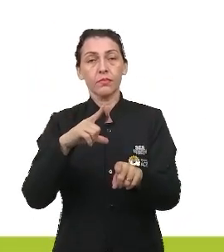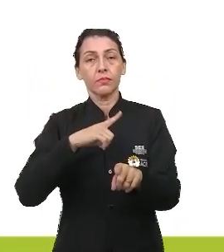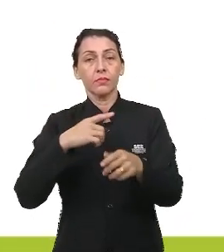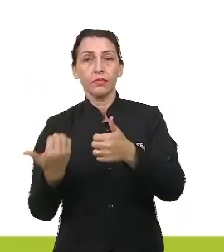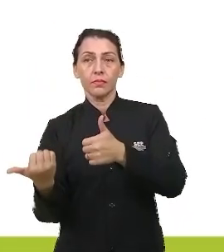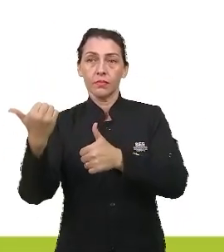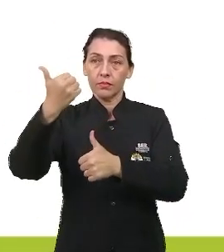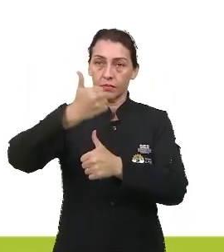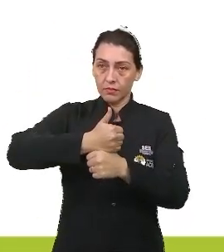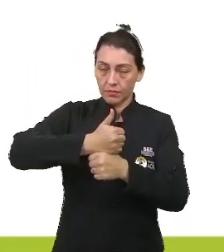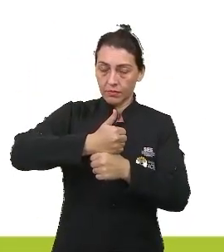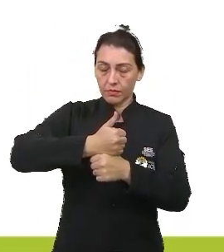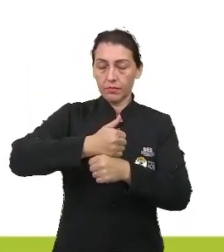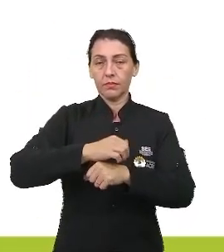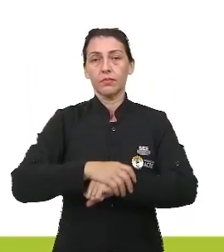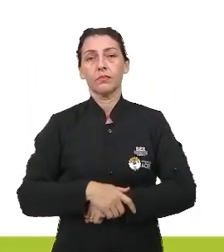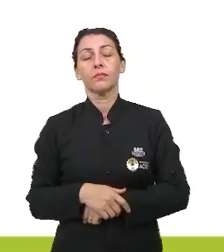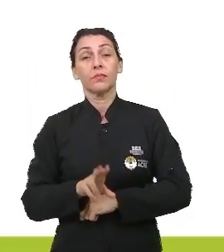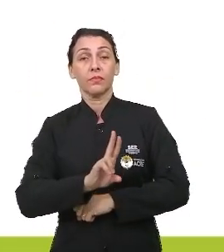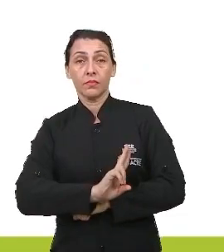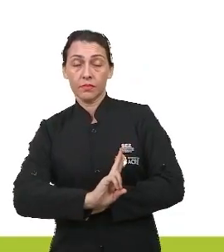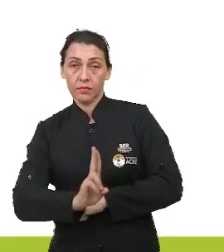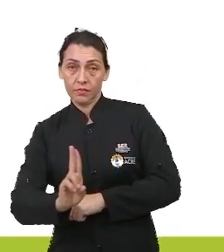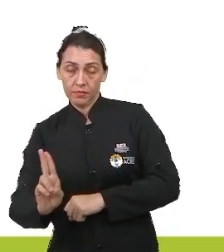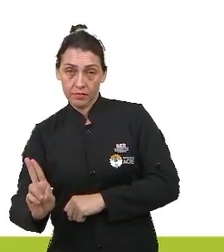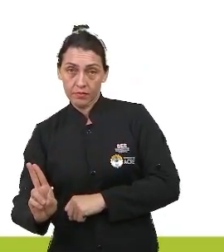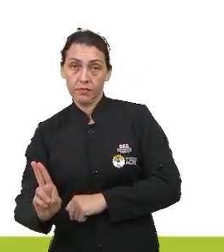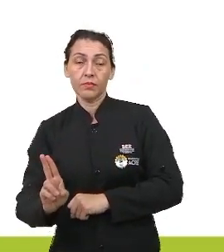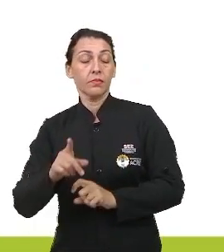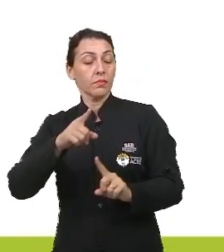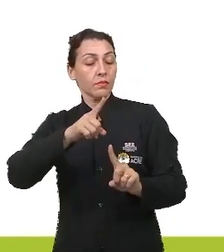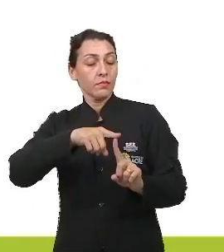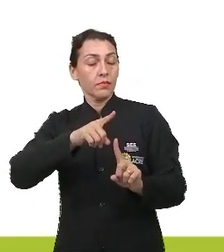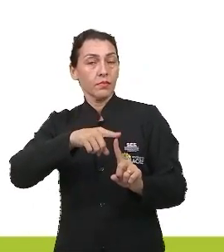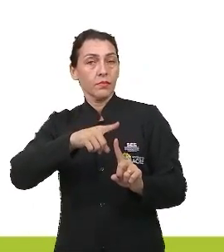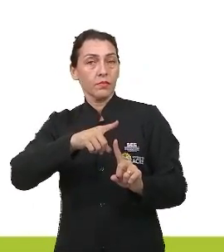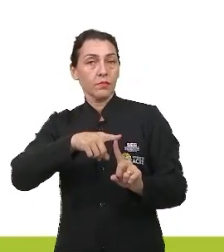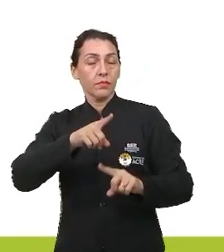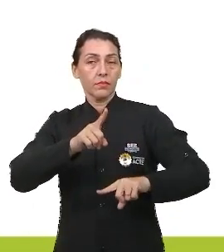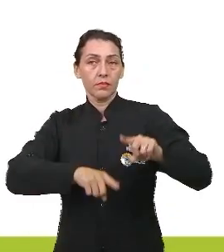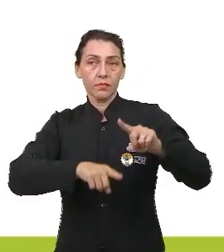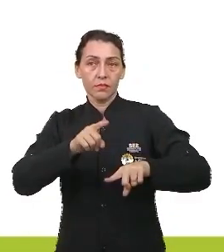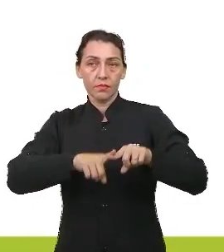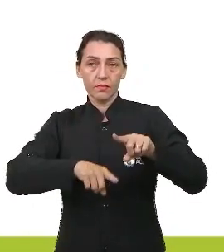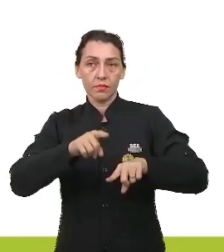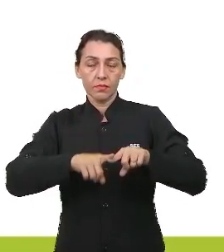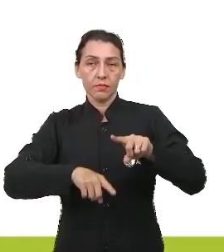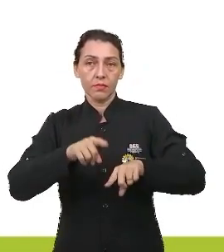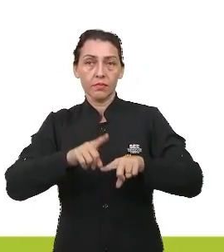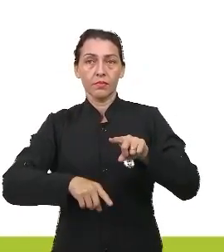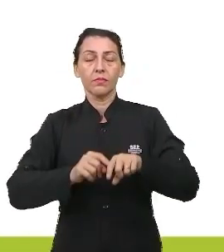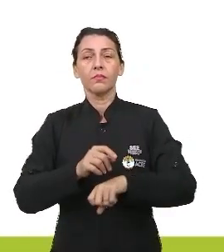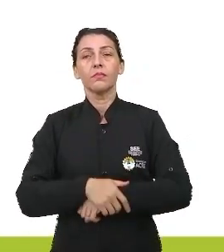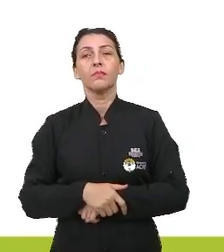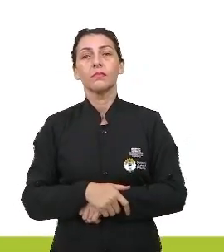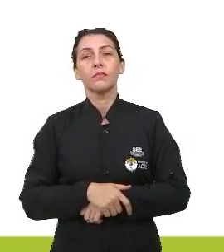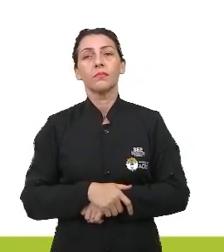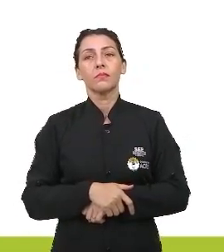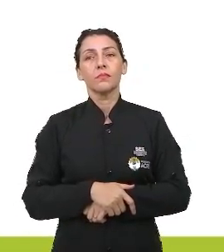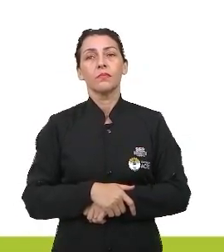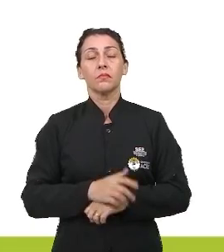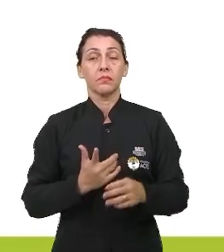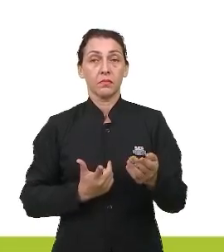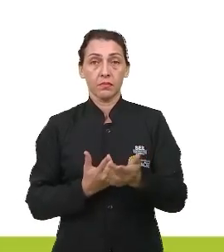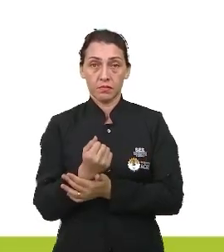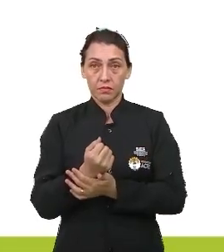substituição do nome pela marca, Da marca pelo produto, no caso aí, melhor dizendo. Então, você não